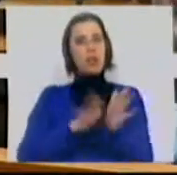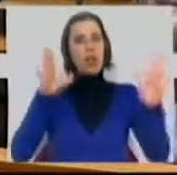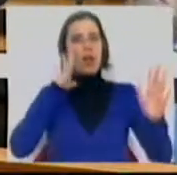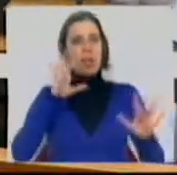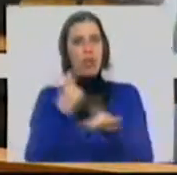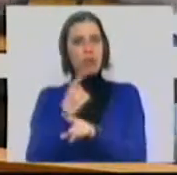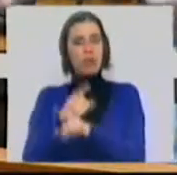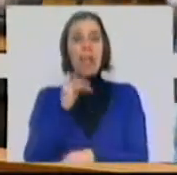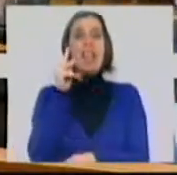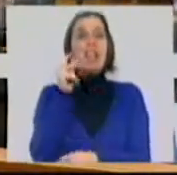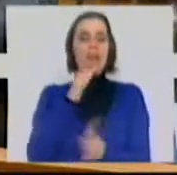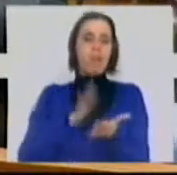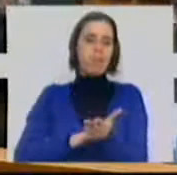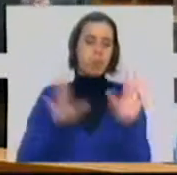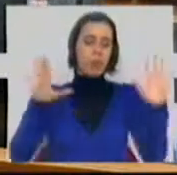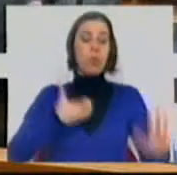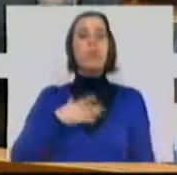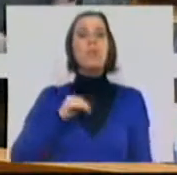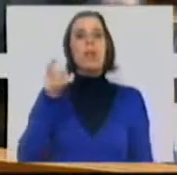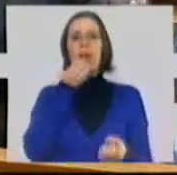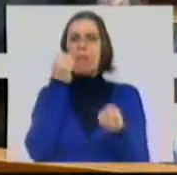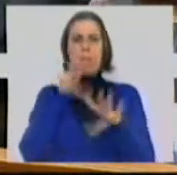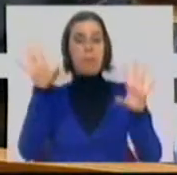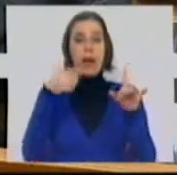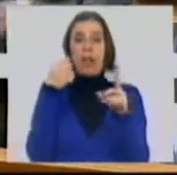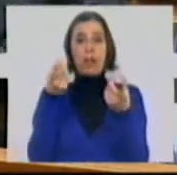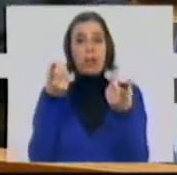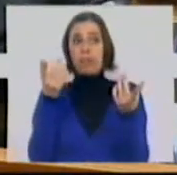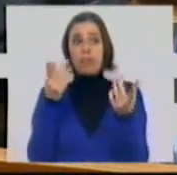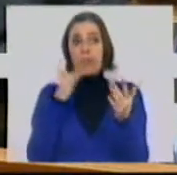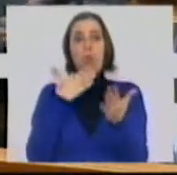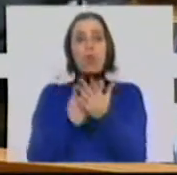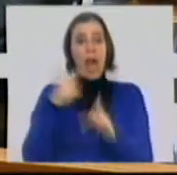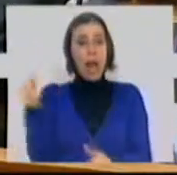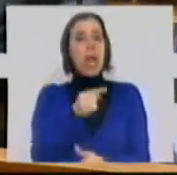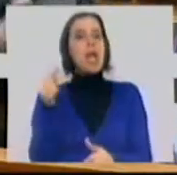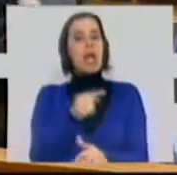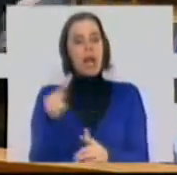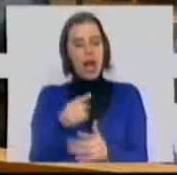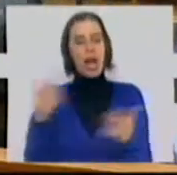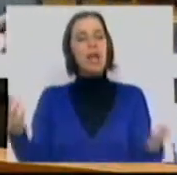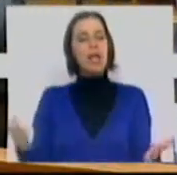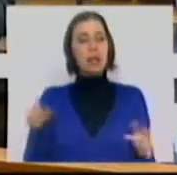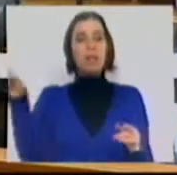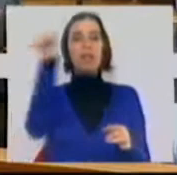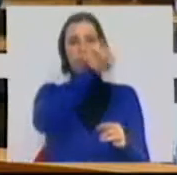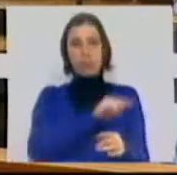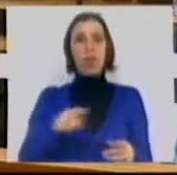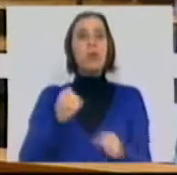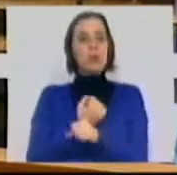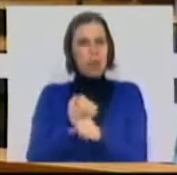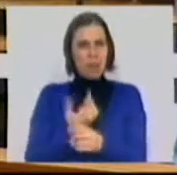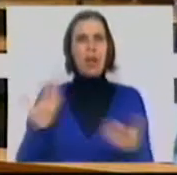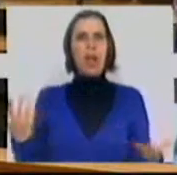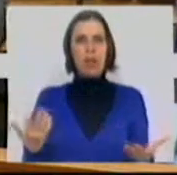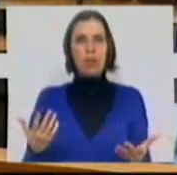do IVA da restauração, em que o CDS perde essas batalhas e os efeitos que têm negativos para as doenças dos sólidos no emprego.